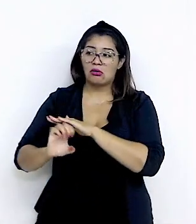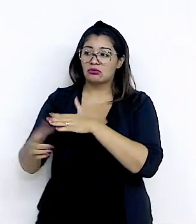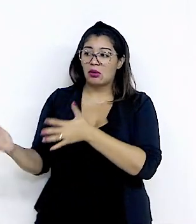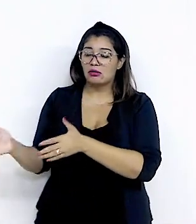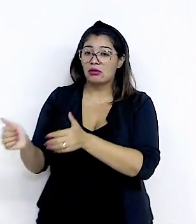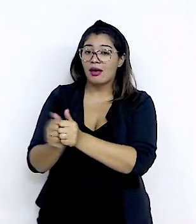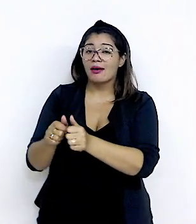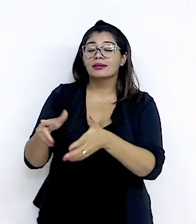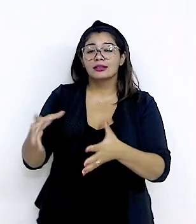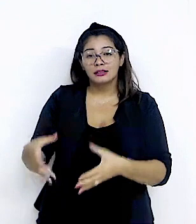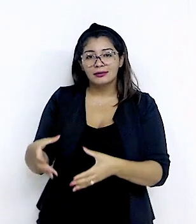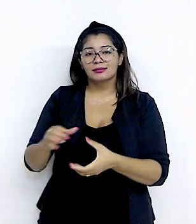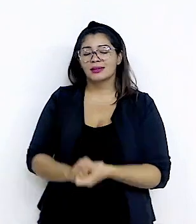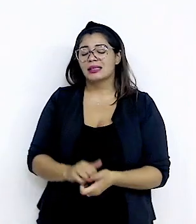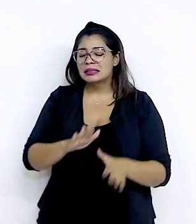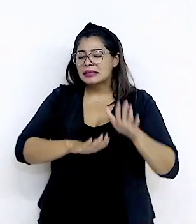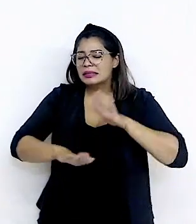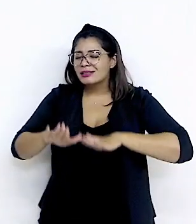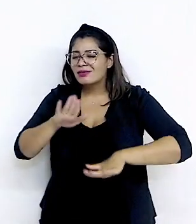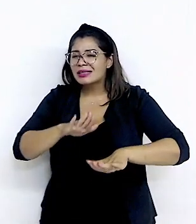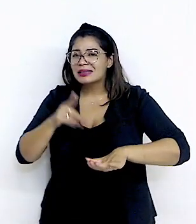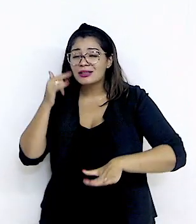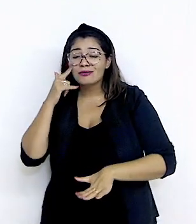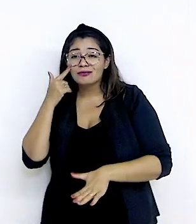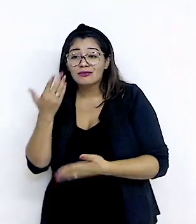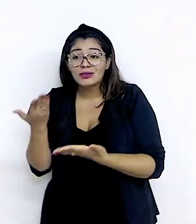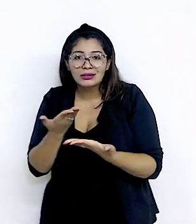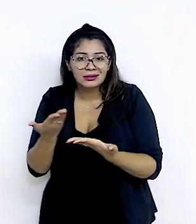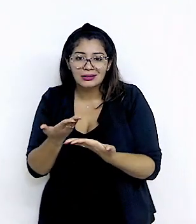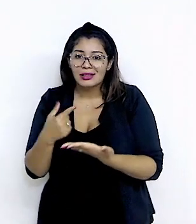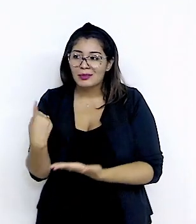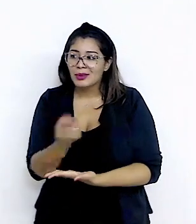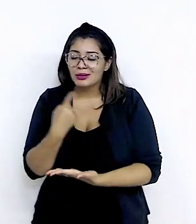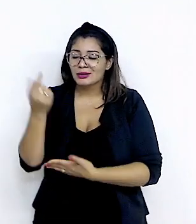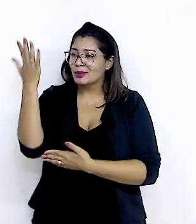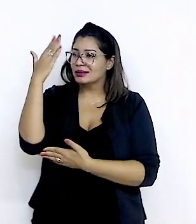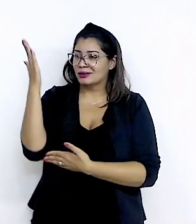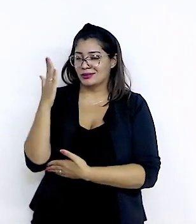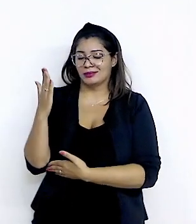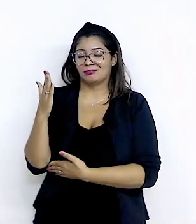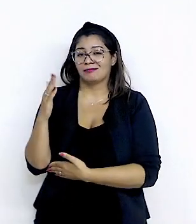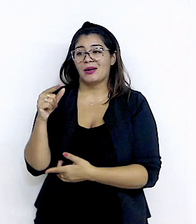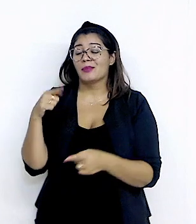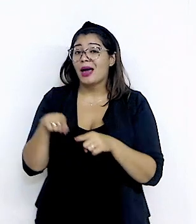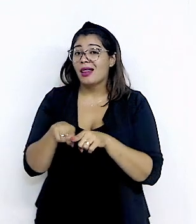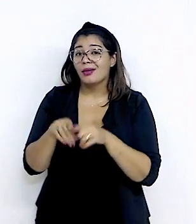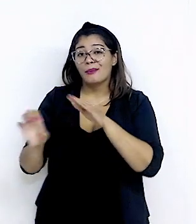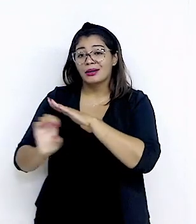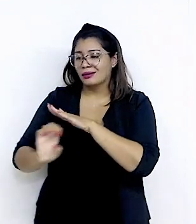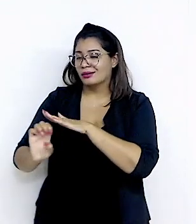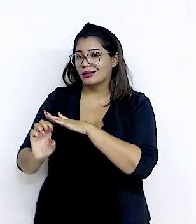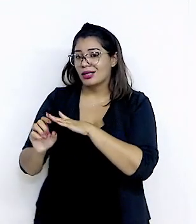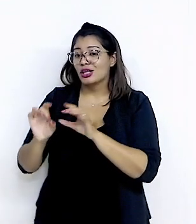países dessa região Que, às vezes, não são tão evidentes para nós brasileiros Não são tão evidentes para empresariado brasileiro